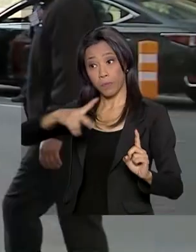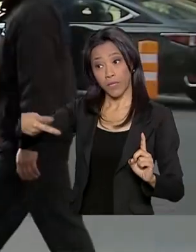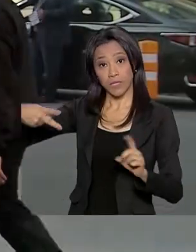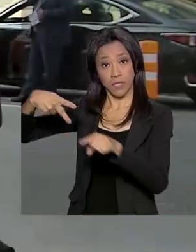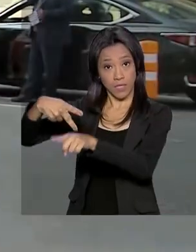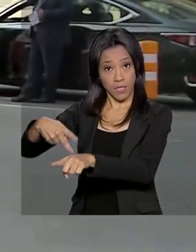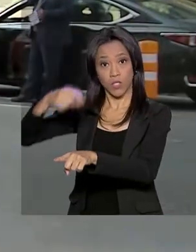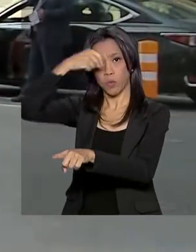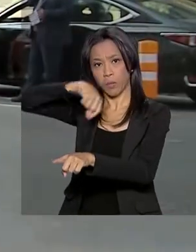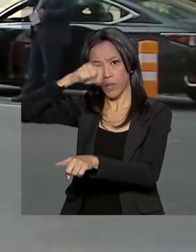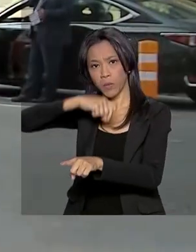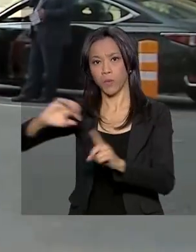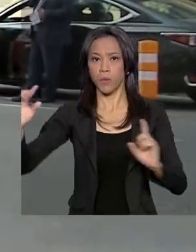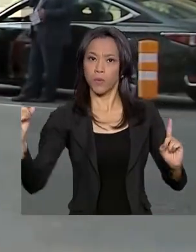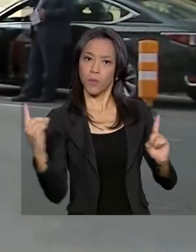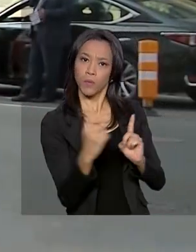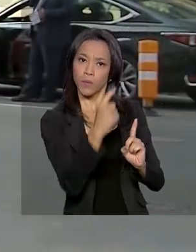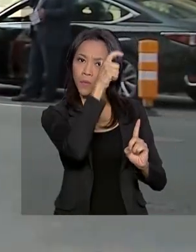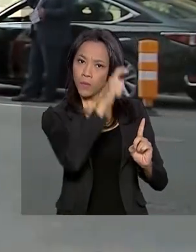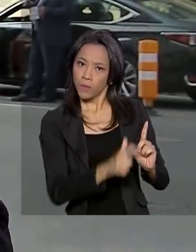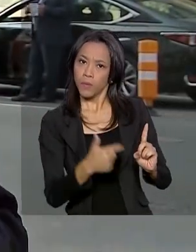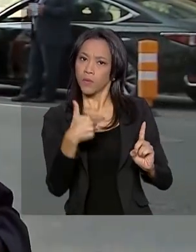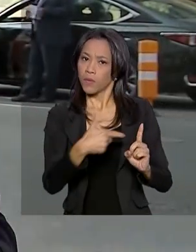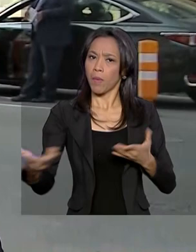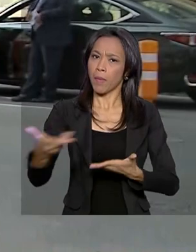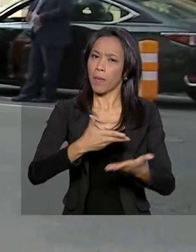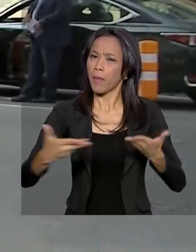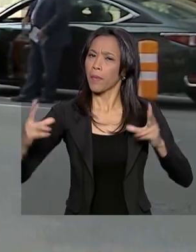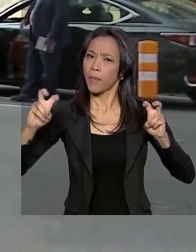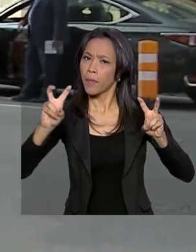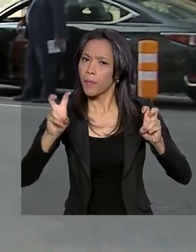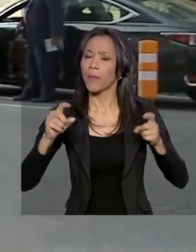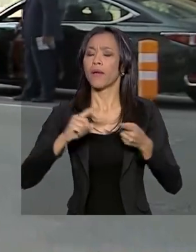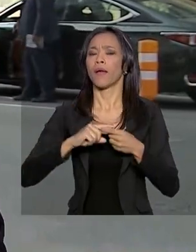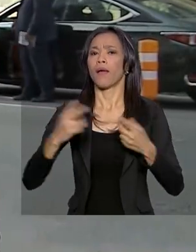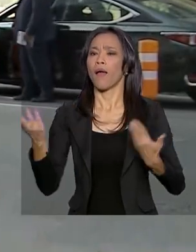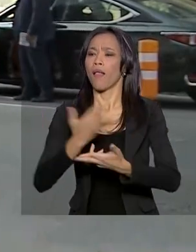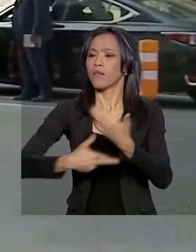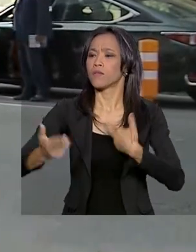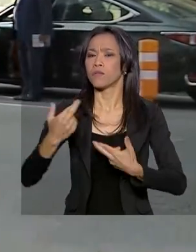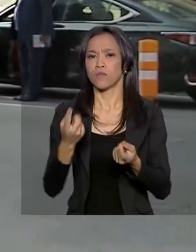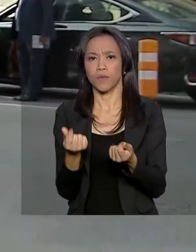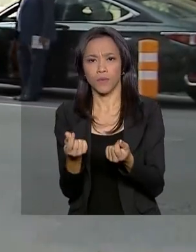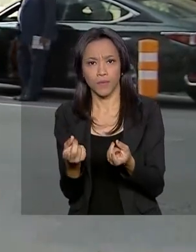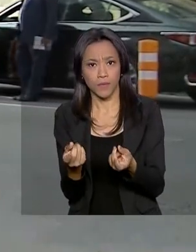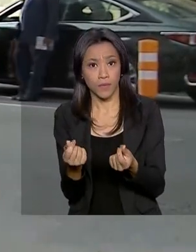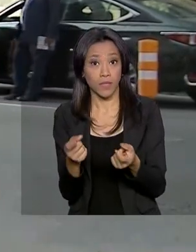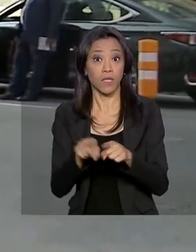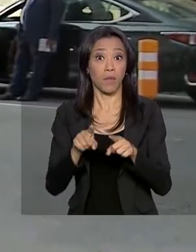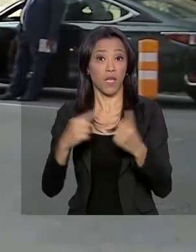pauta, temas como integração na fronteira, relações econômicas e cooperação no combate ao crime.